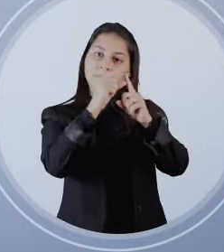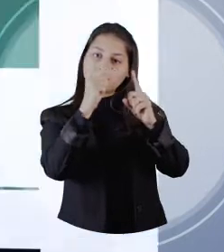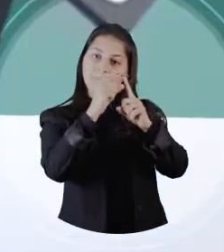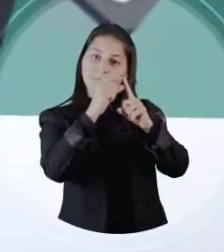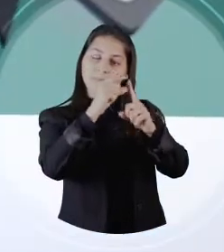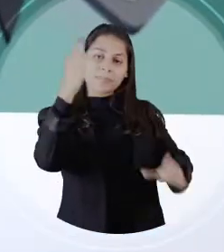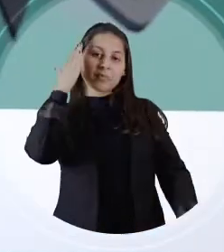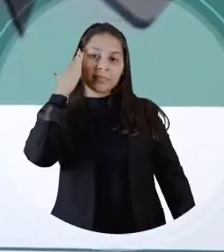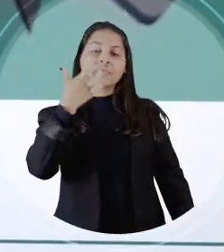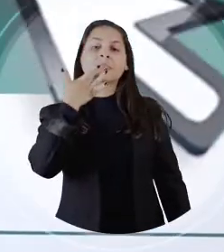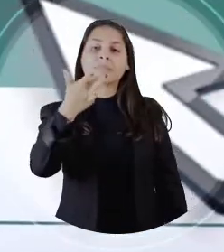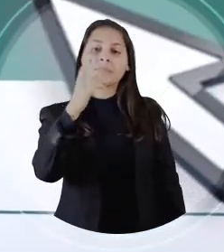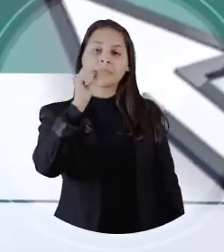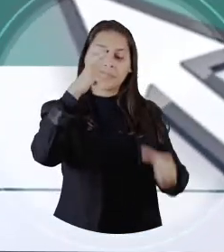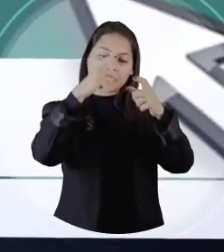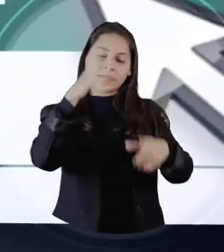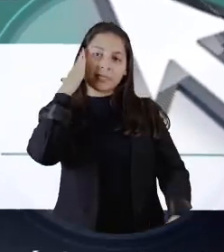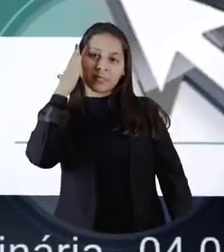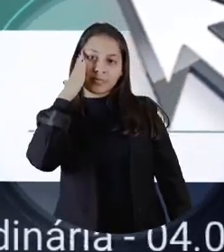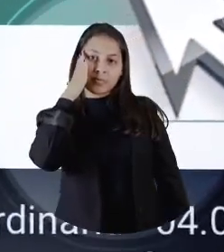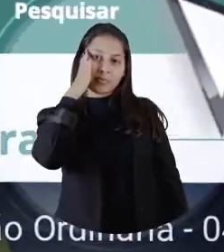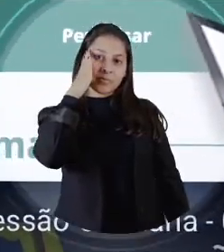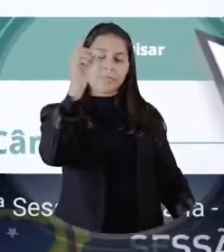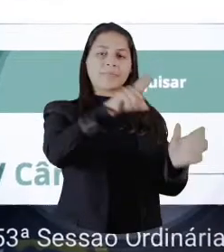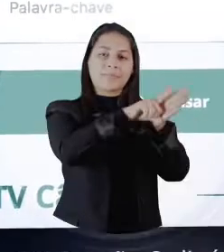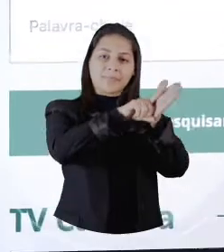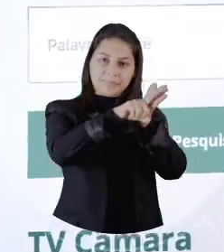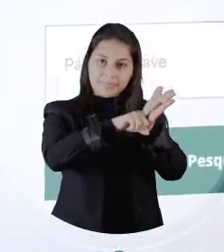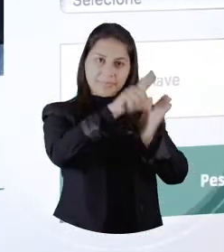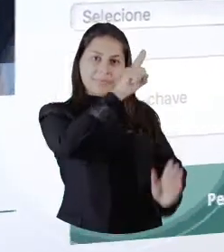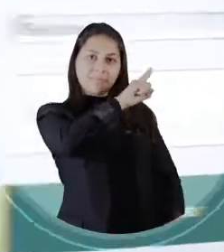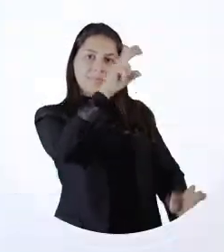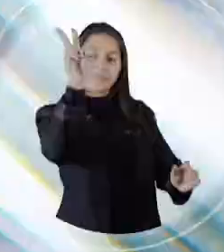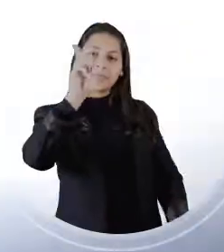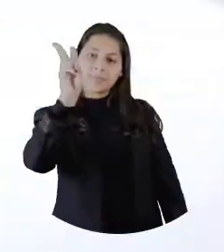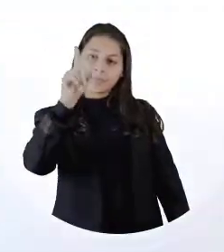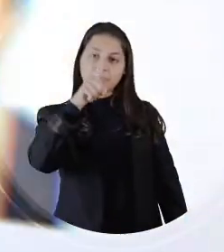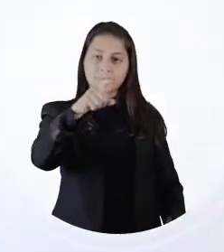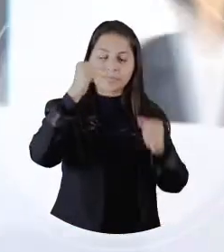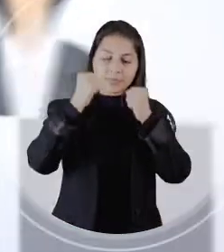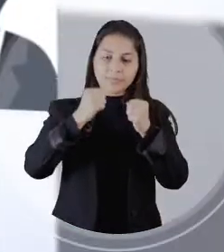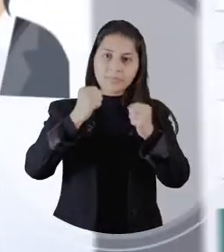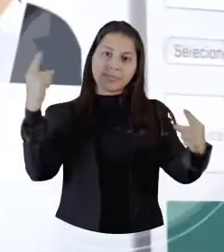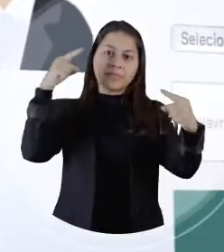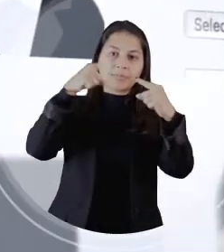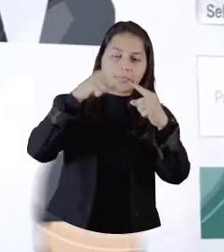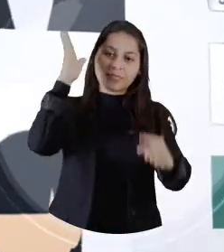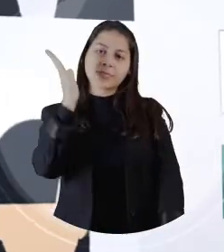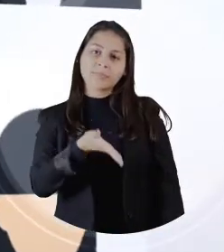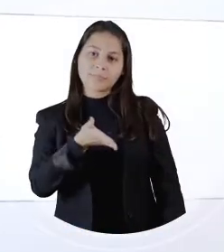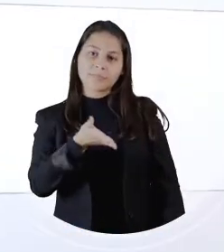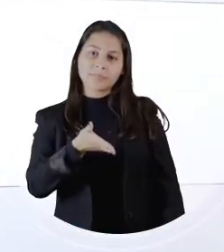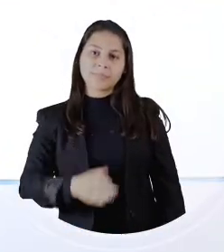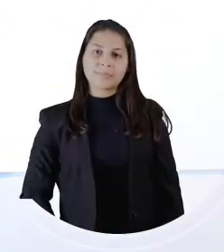-chave para facilitar a localização do assunto e clique em Pesquisar. Na aba Vereadores, você tem espaço para entrar em contato direto,